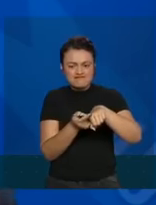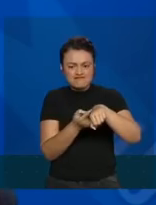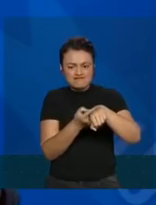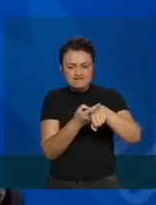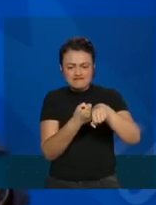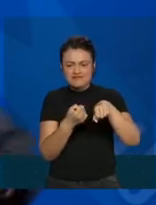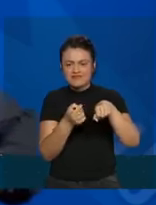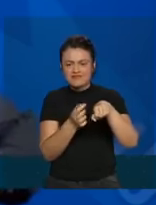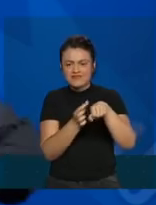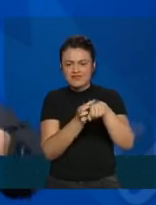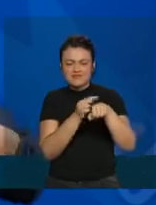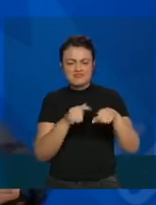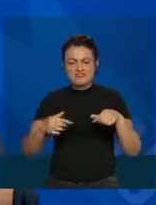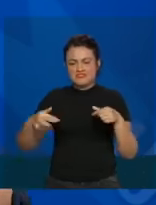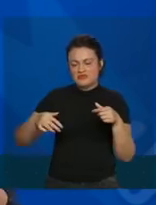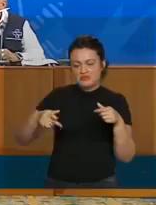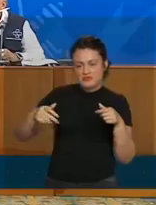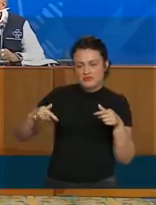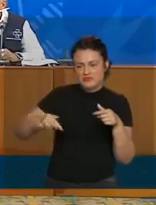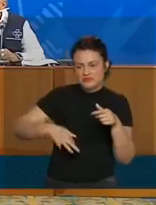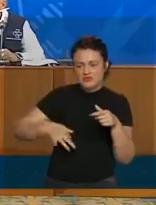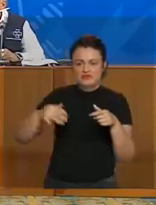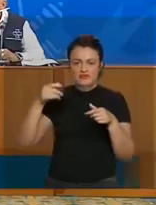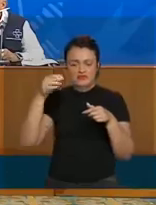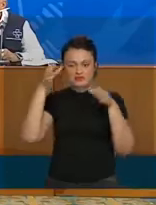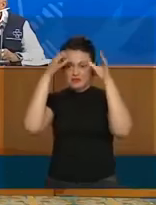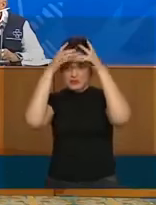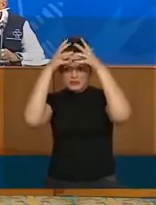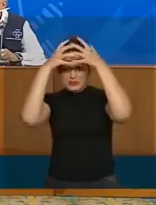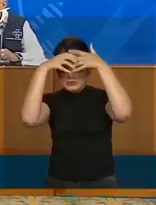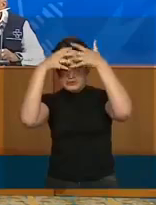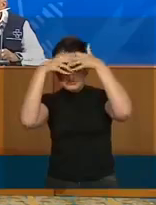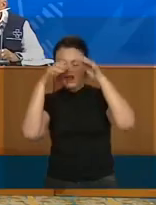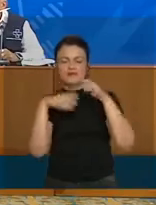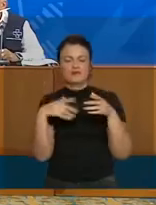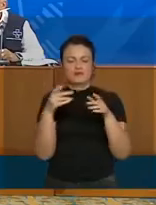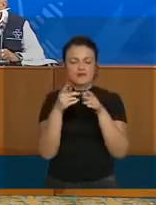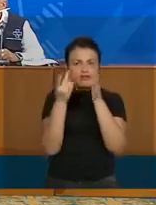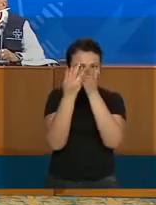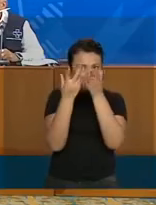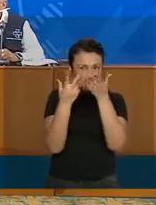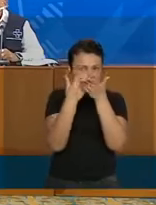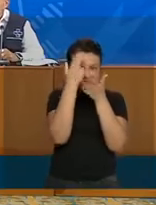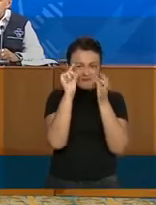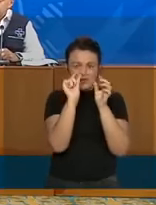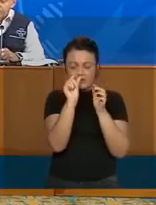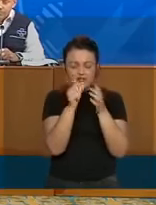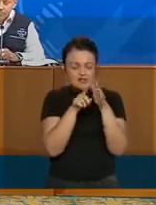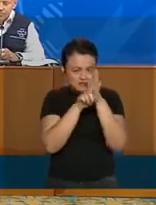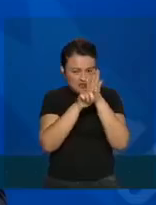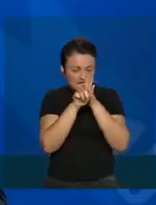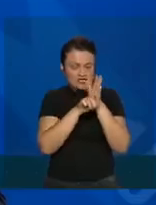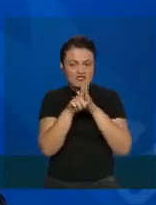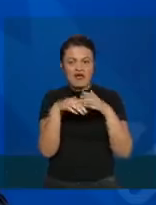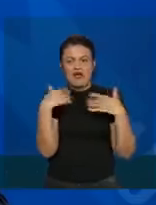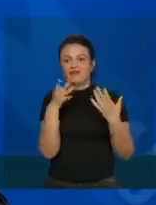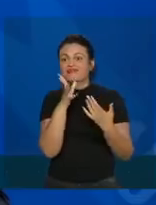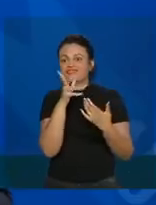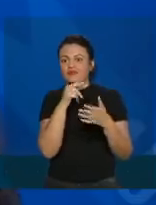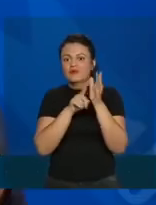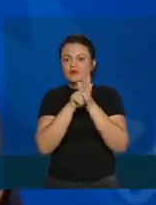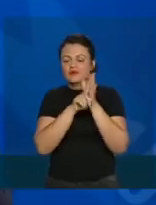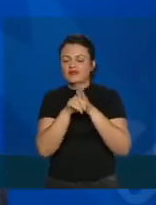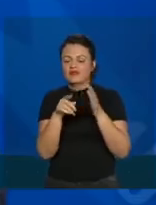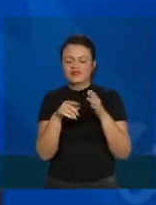tecido do fígado, do cérebro e tal, vai demorar um pouco mais para encerrar, porque nós não temos ainda os testes de